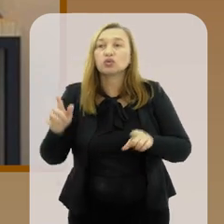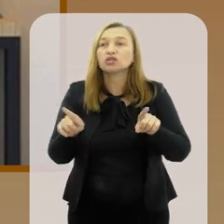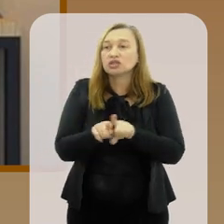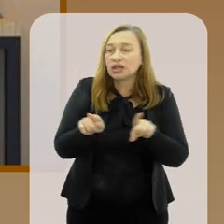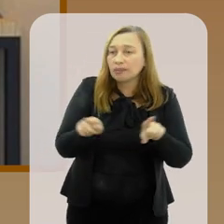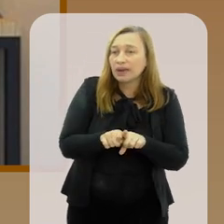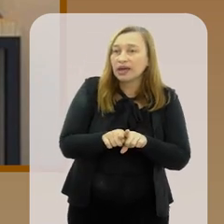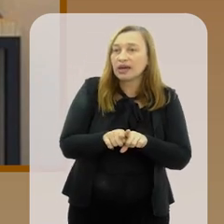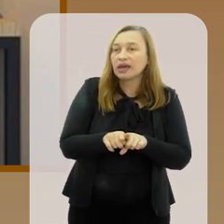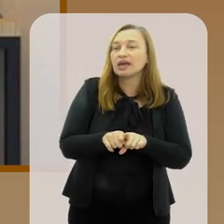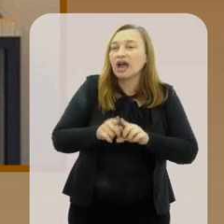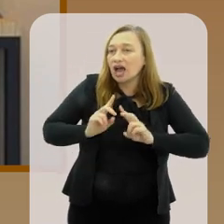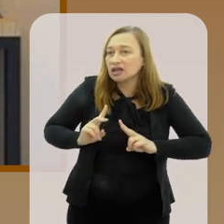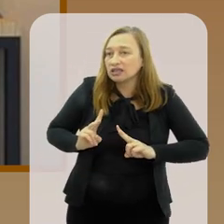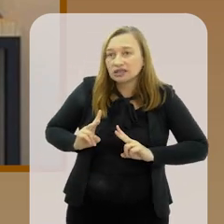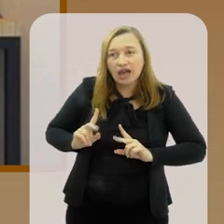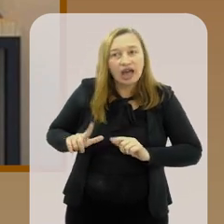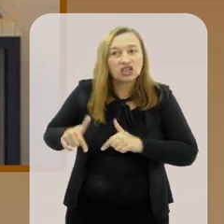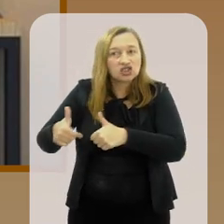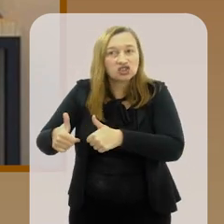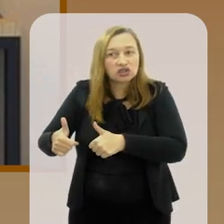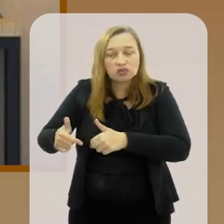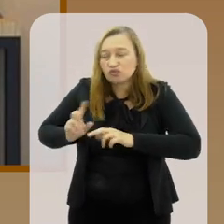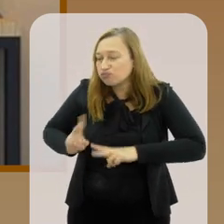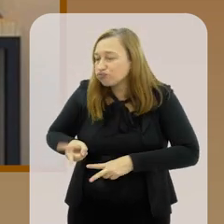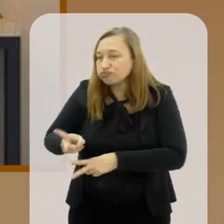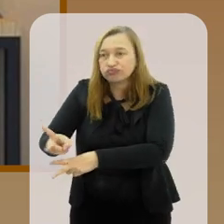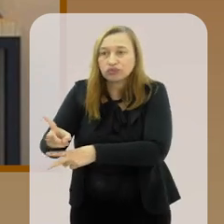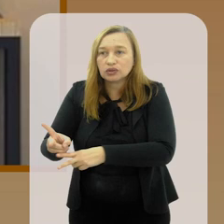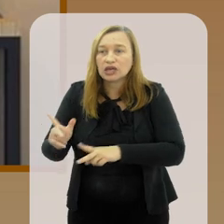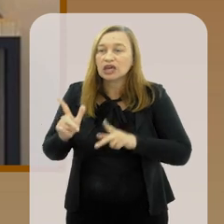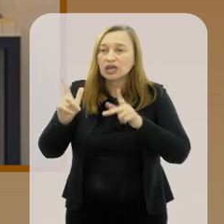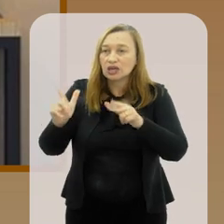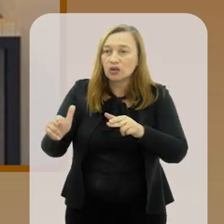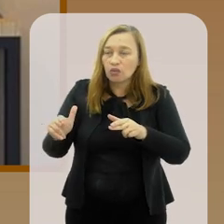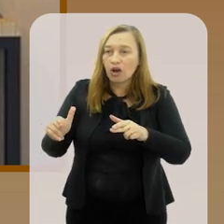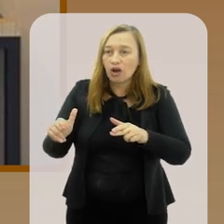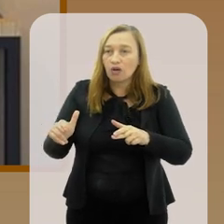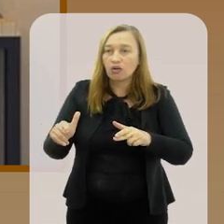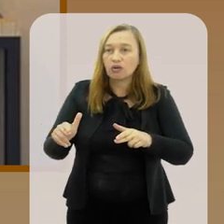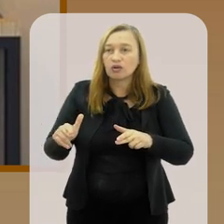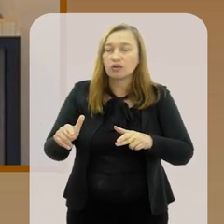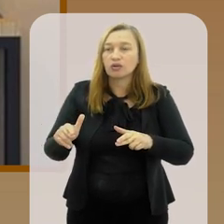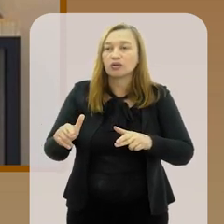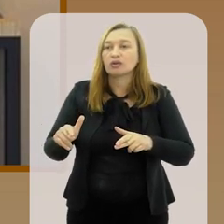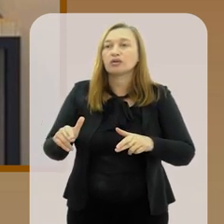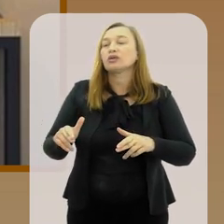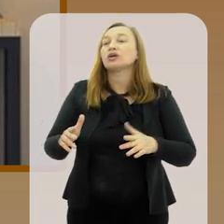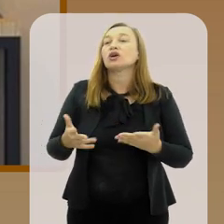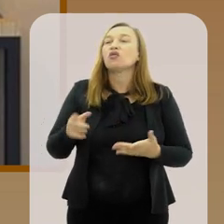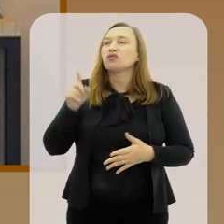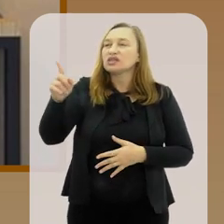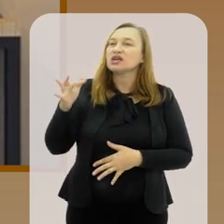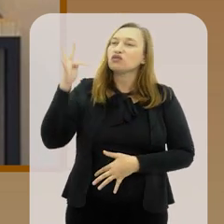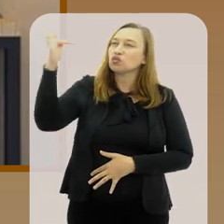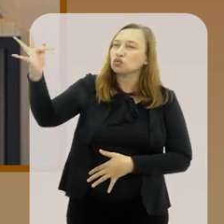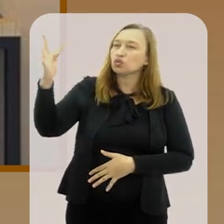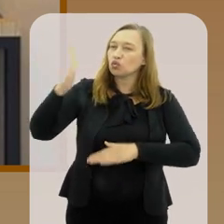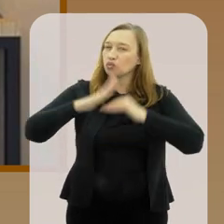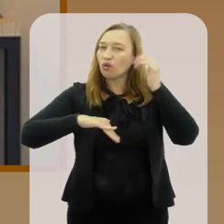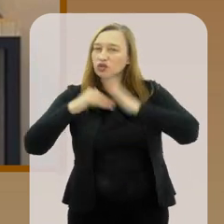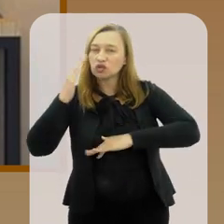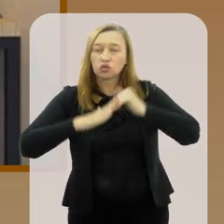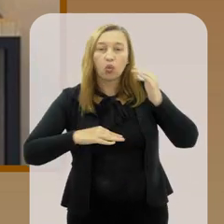mais para frente também a cabeça está ativa e está provavelmente no mesmo ritmo o que você